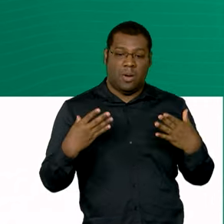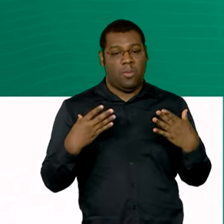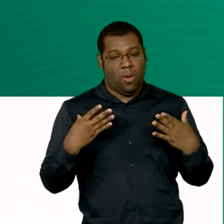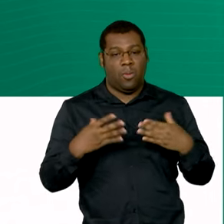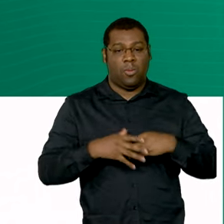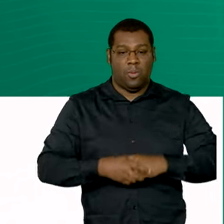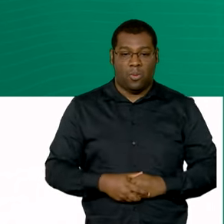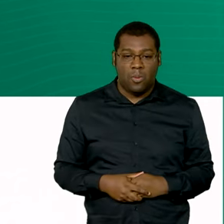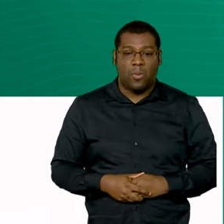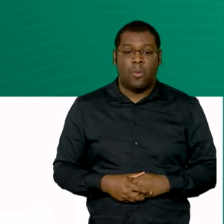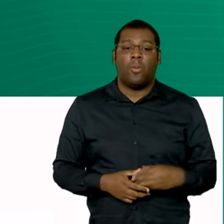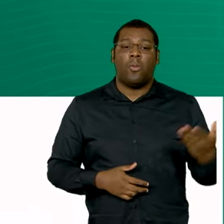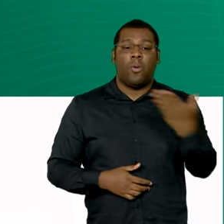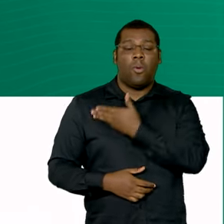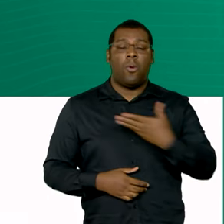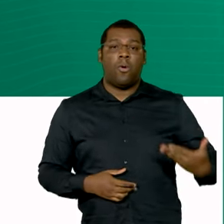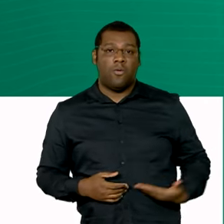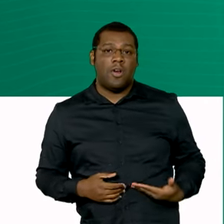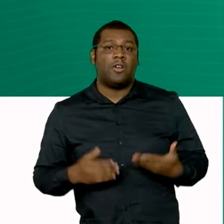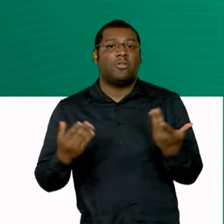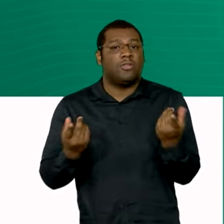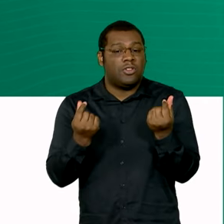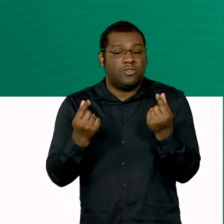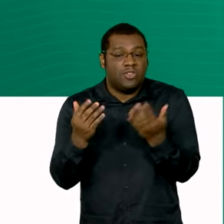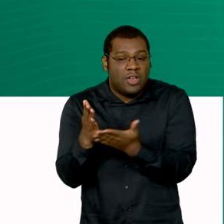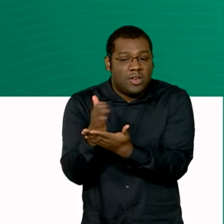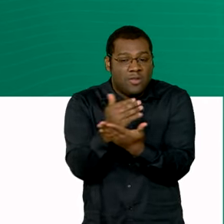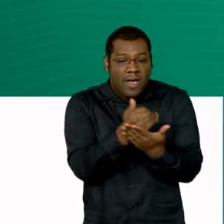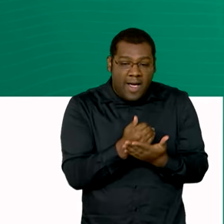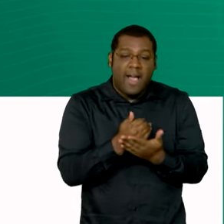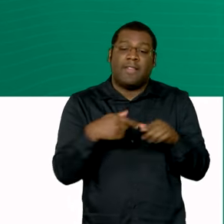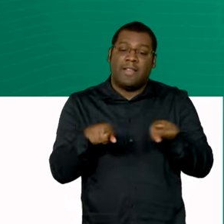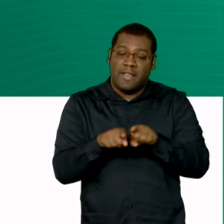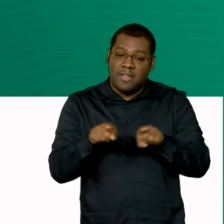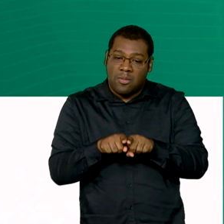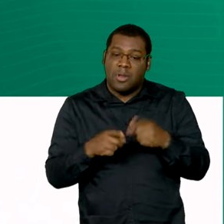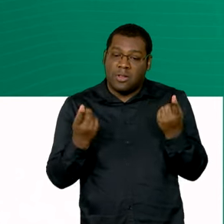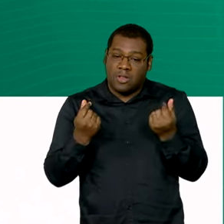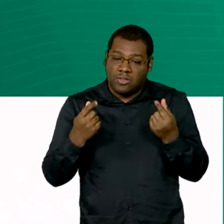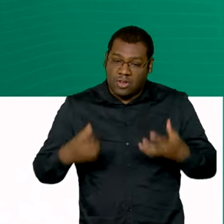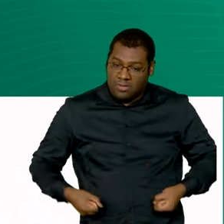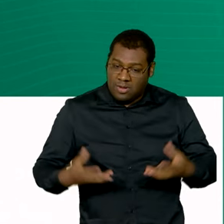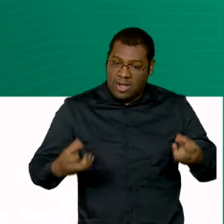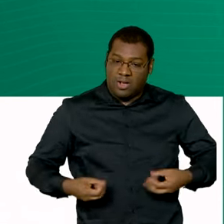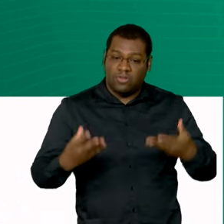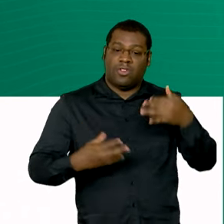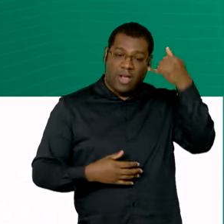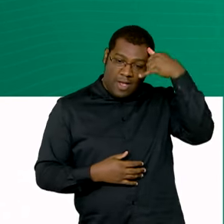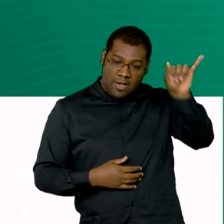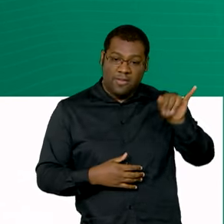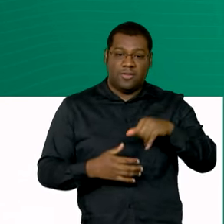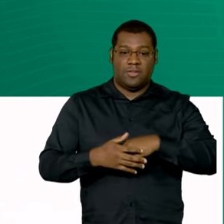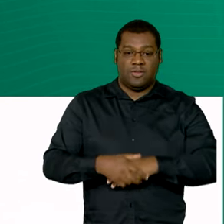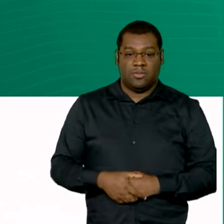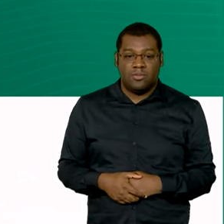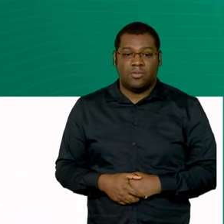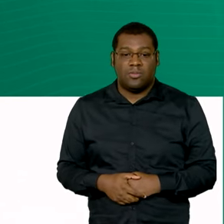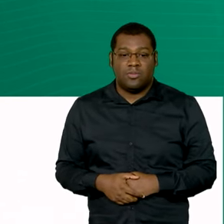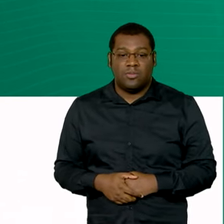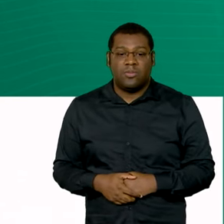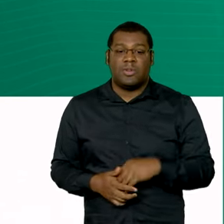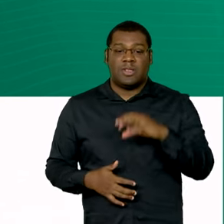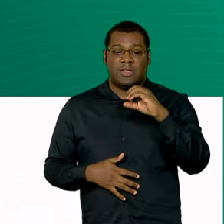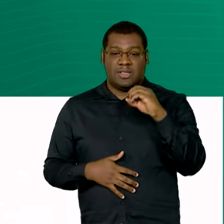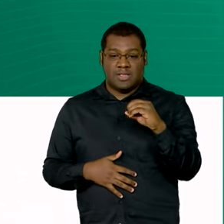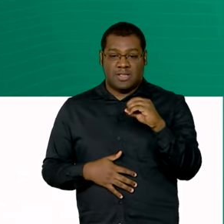ou seja, que o governo arrecade mais do que gasta. As metas são de superávit de 0,25 para